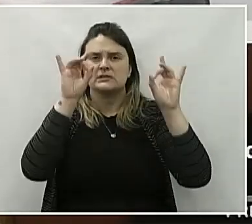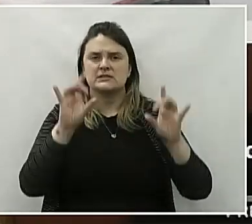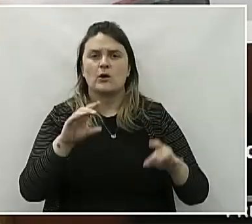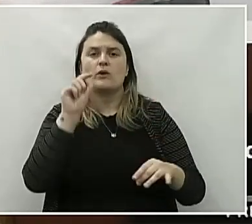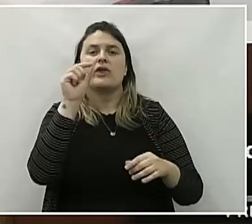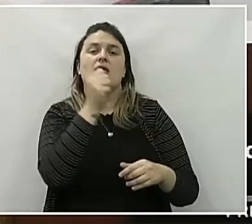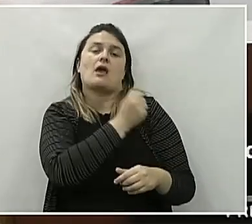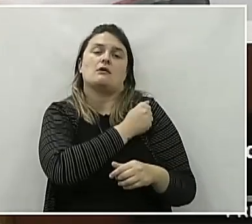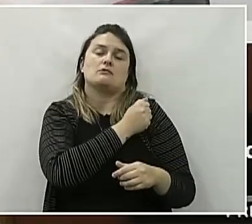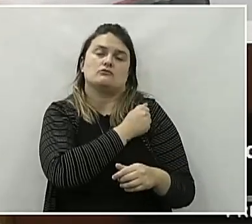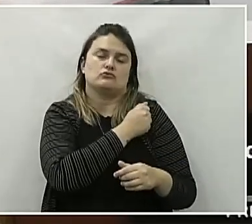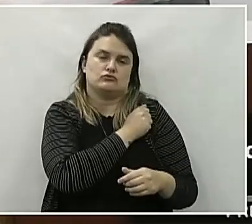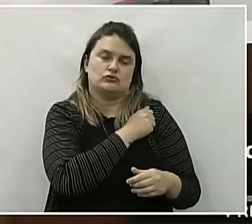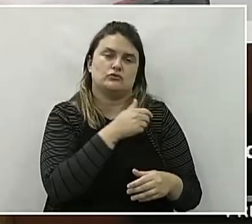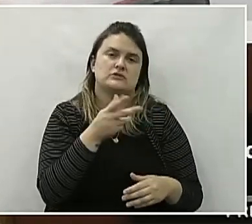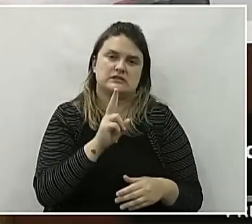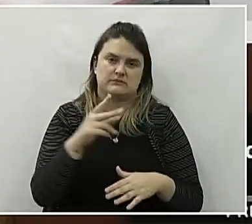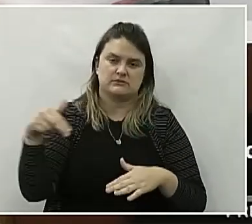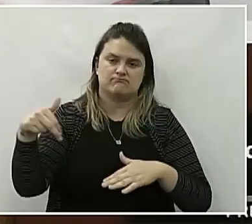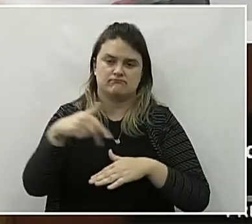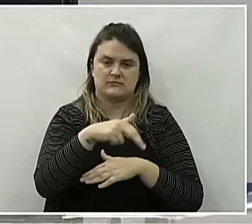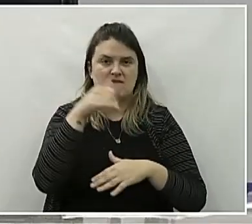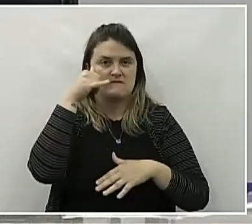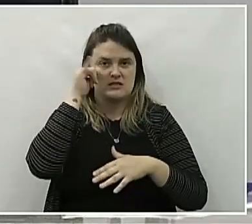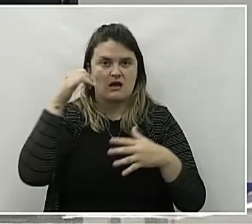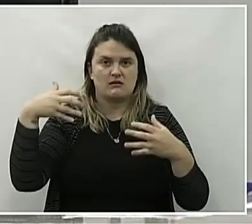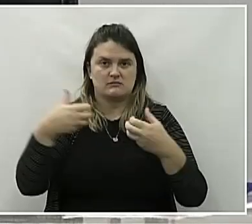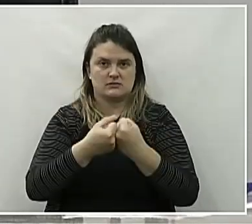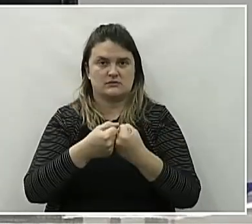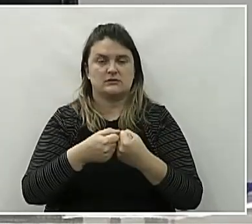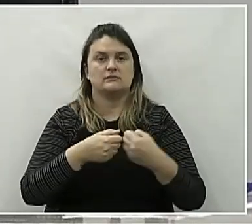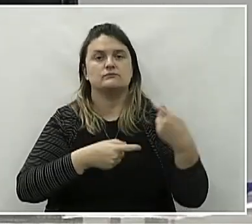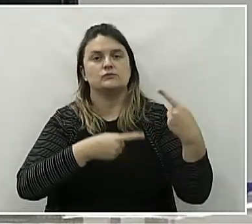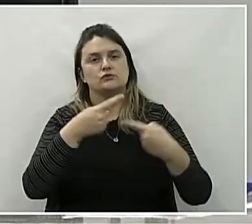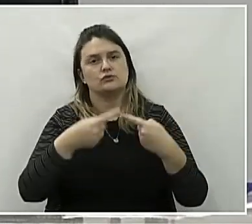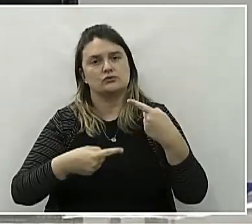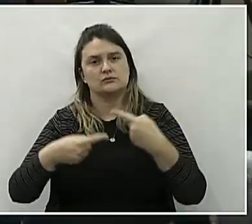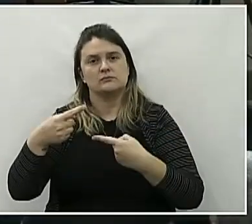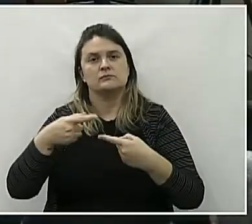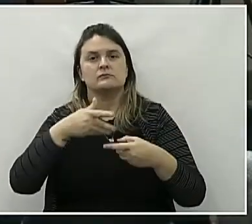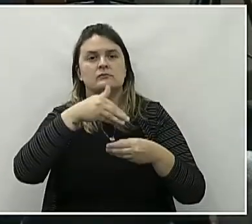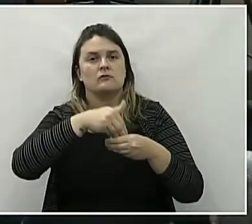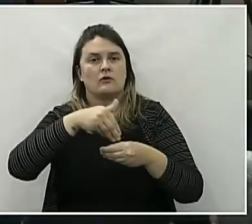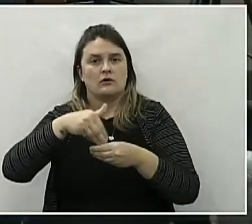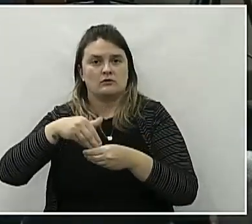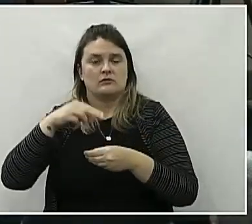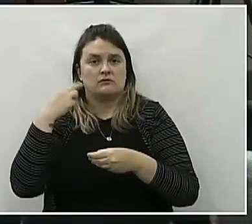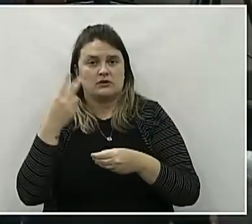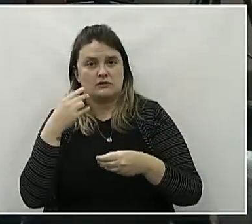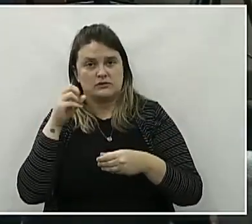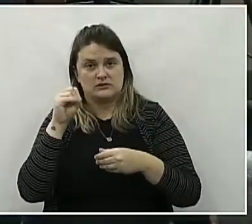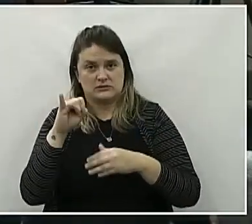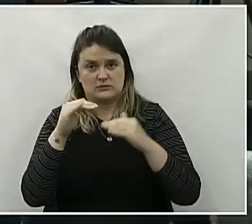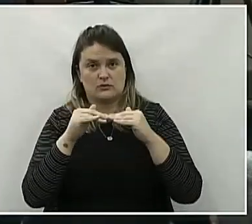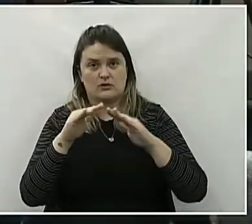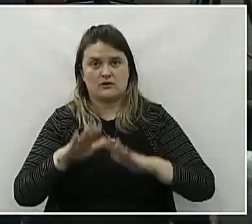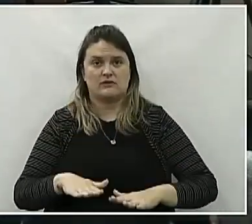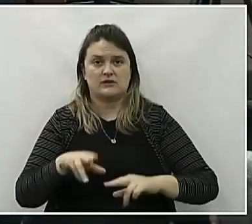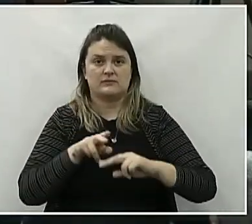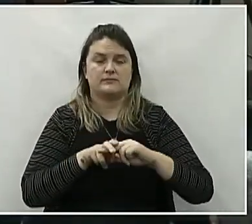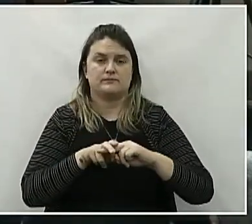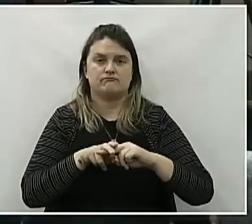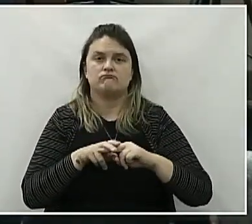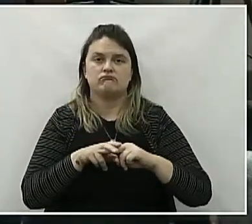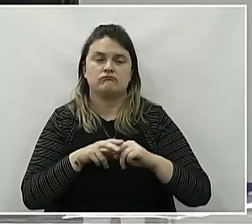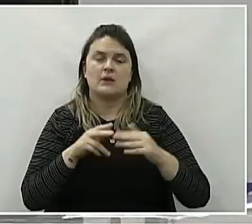estudantes, e evitar possíveis tragédias. Em discussão, em votação, os senhores vereadores que aprovam e permaneçam como estão.